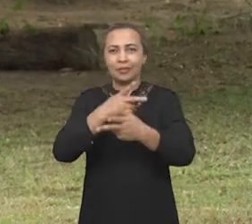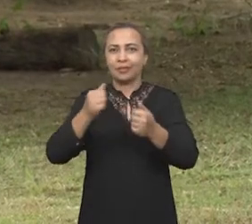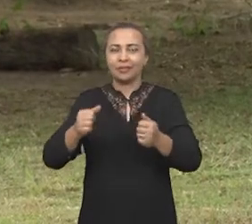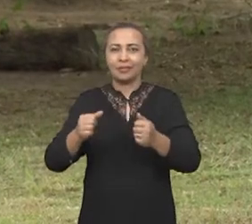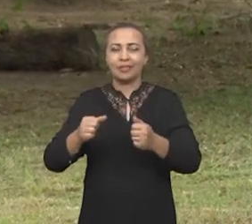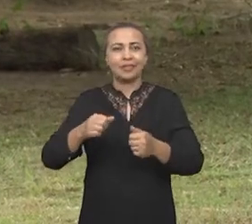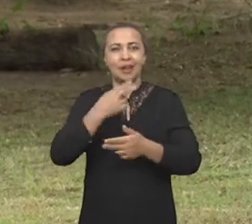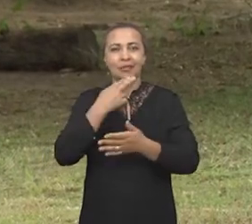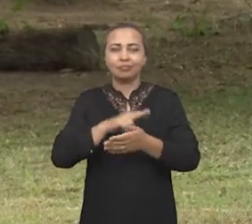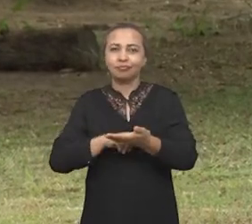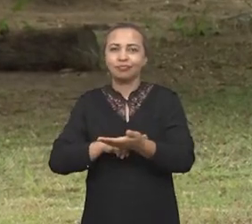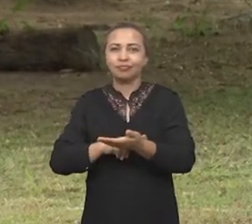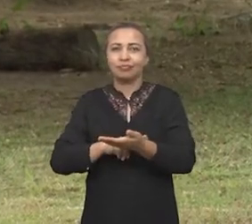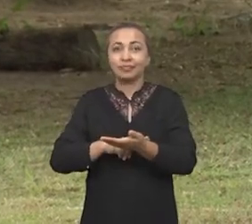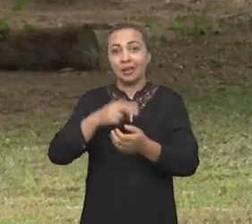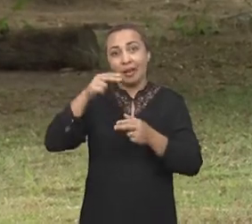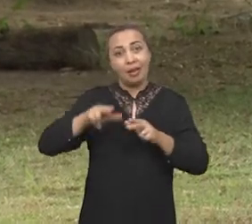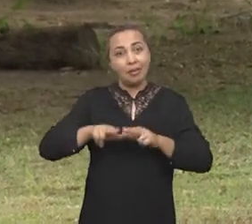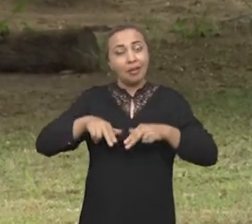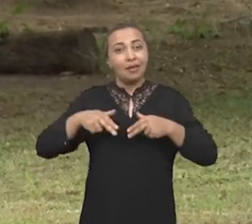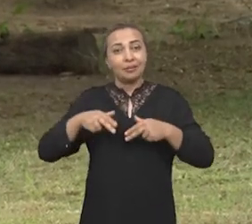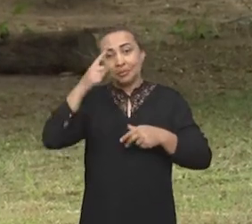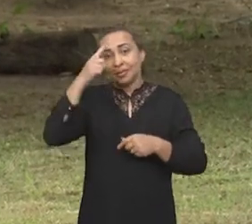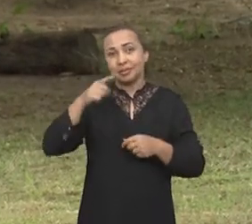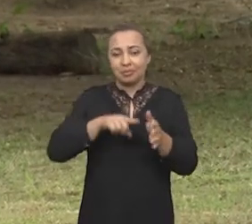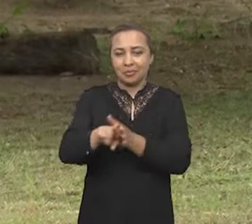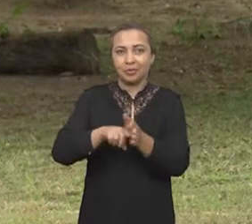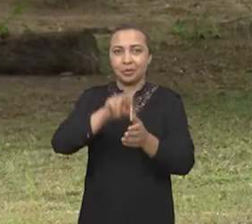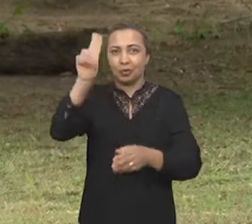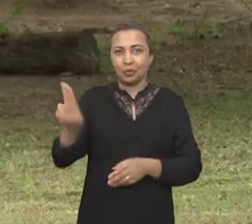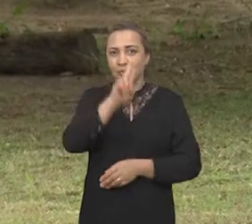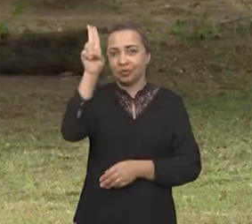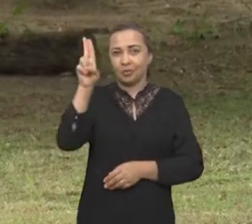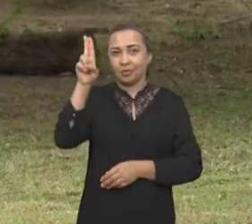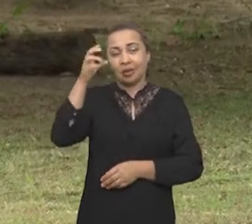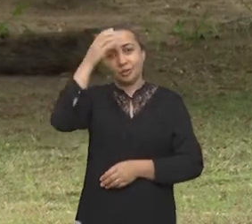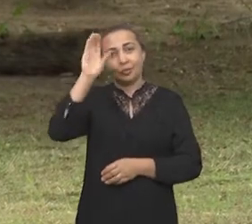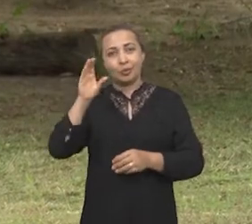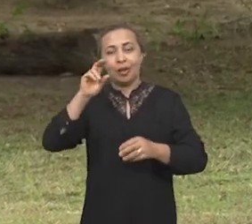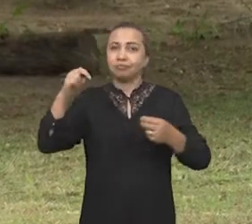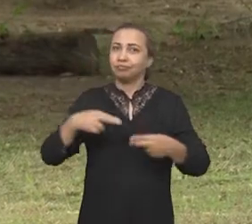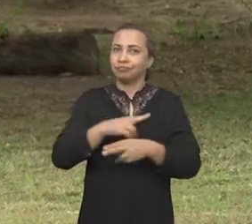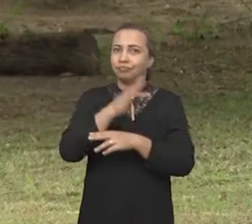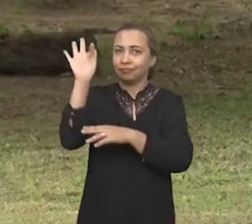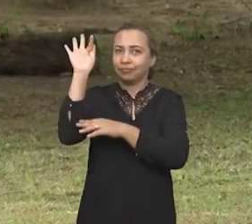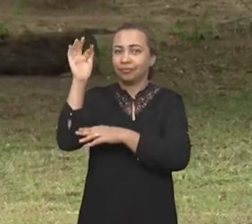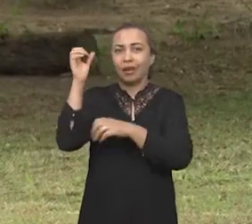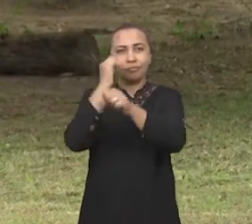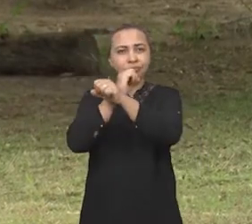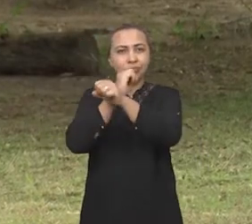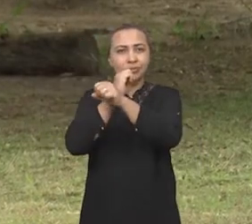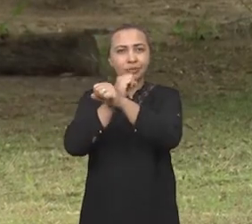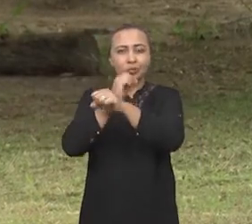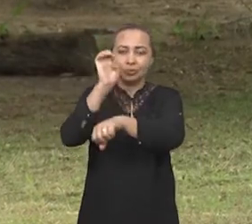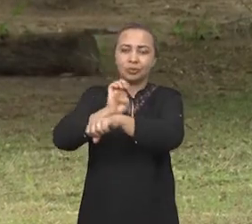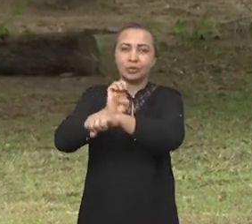E é pensando nisso que pesquisadores da Universidade Federal de Sergipe buscaram compreender a expansão do escravismo no Estado